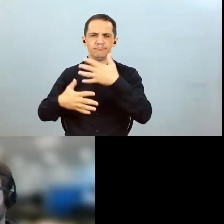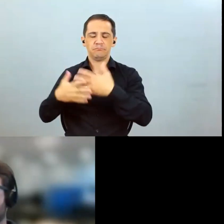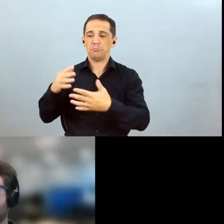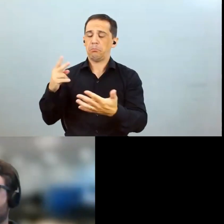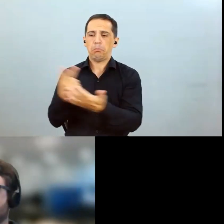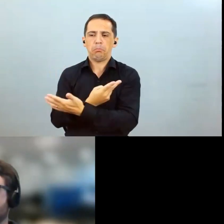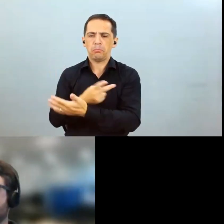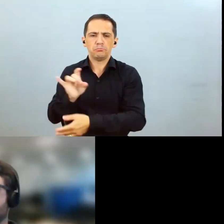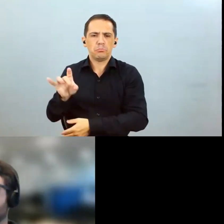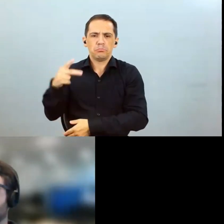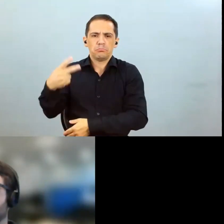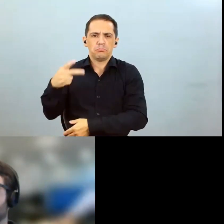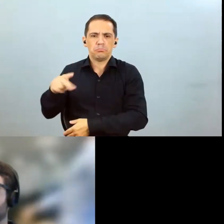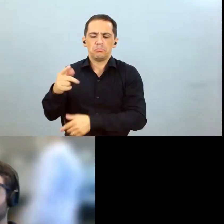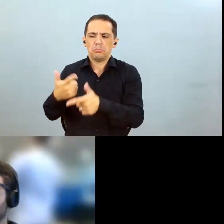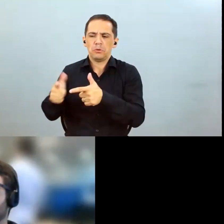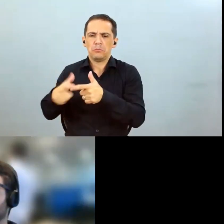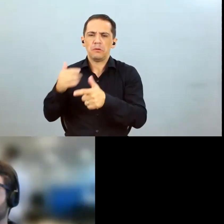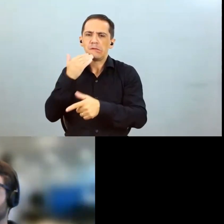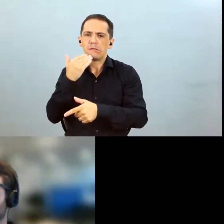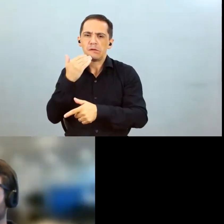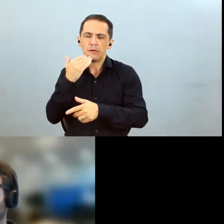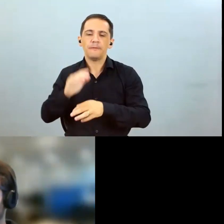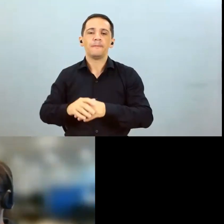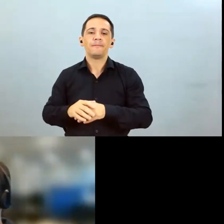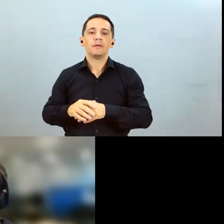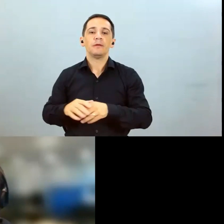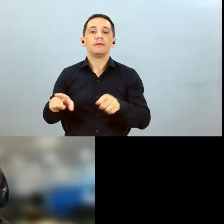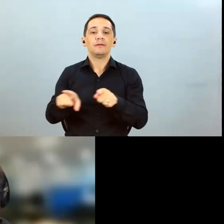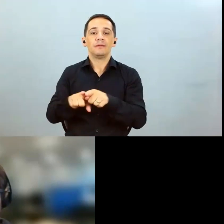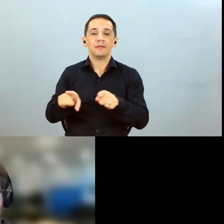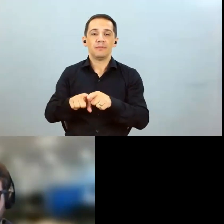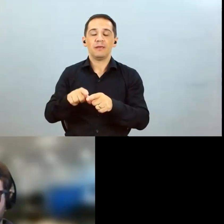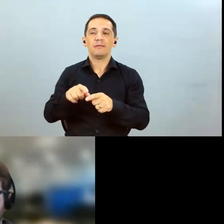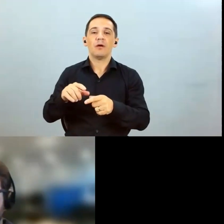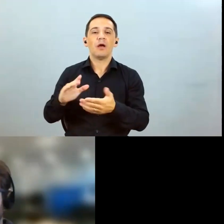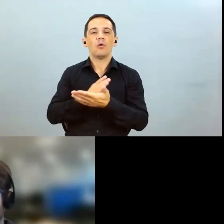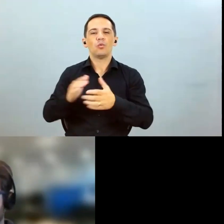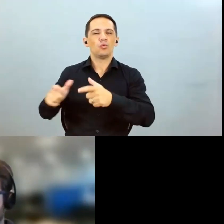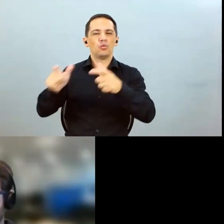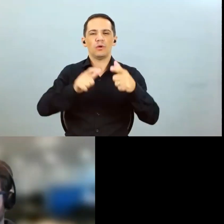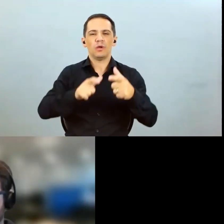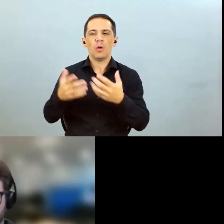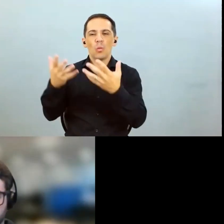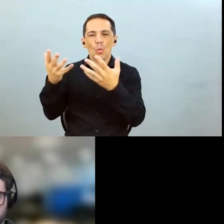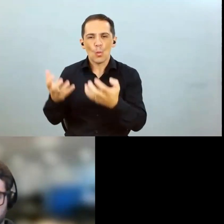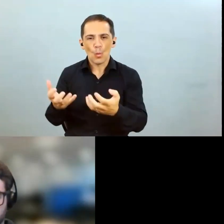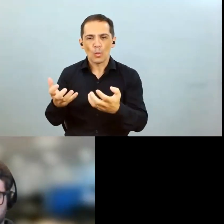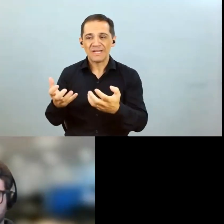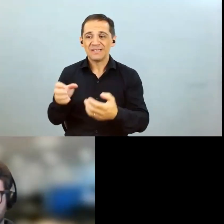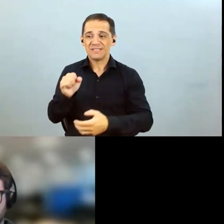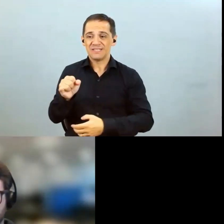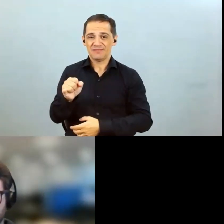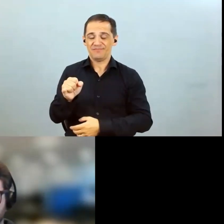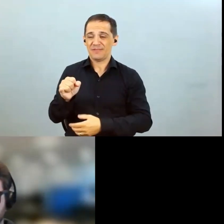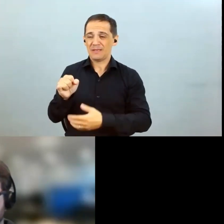da Bahia que teve falta de chuva, teve seca e acabaram produzindo menos do que era o projeto. Se não fosse essas cinco